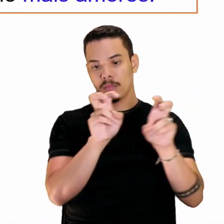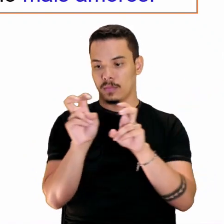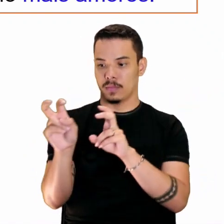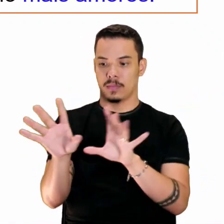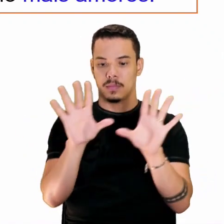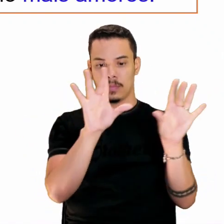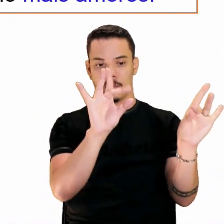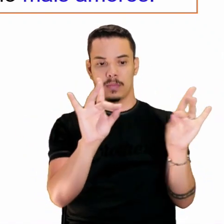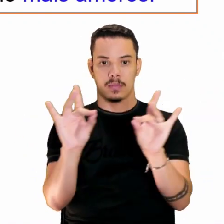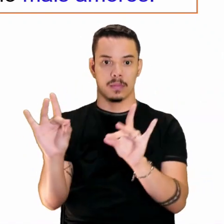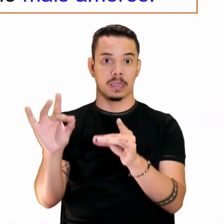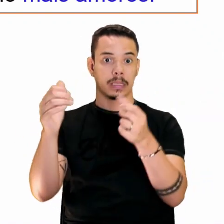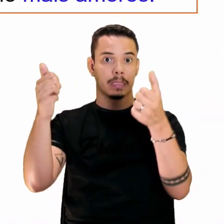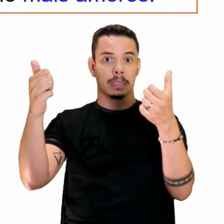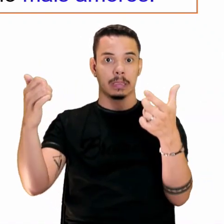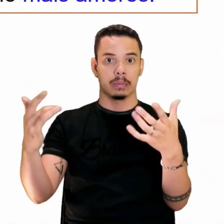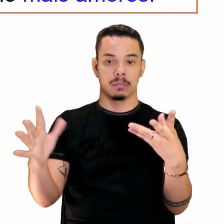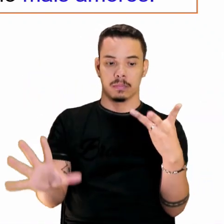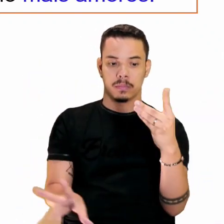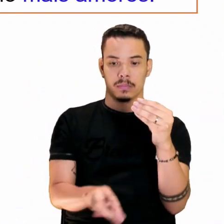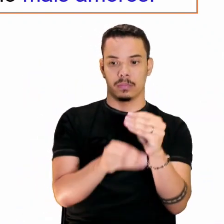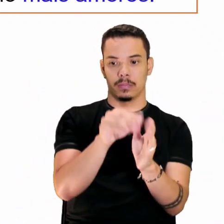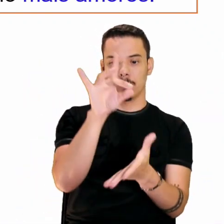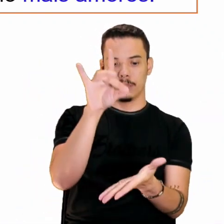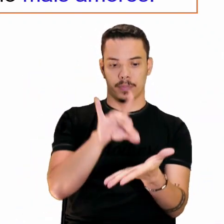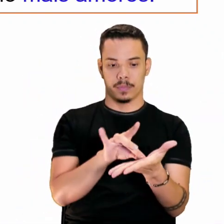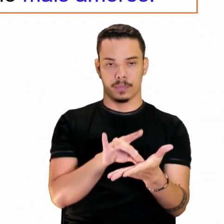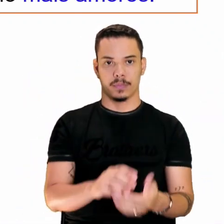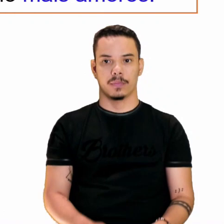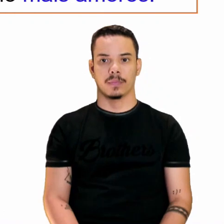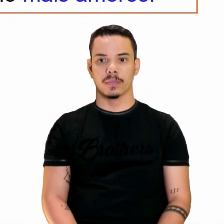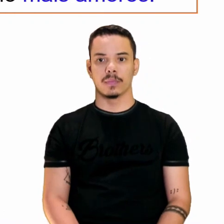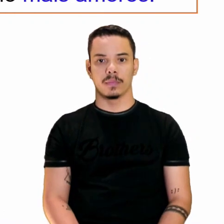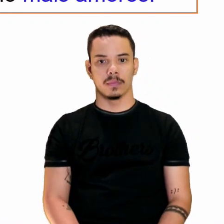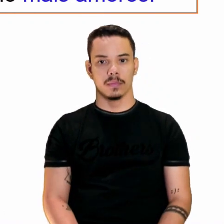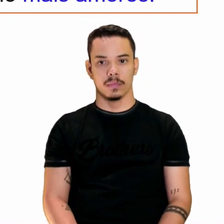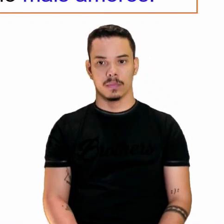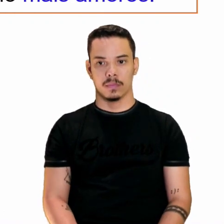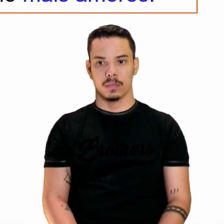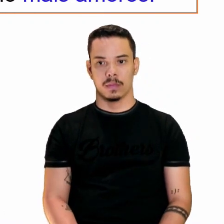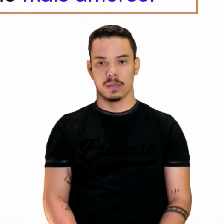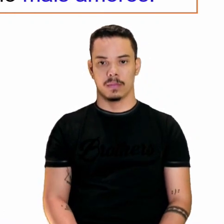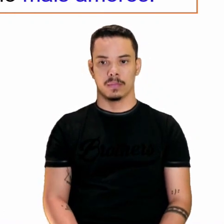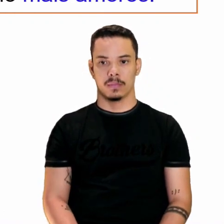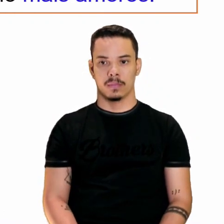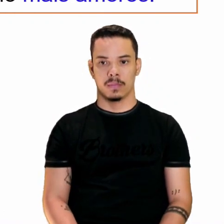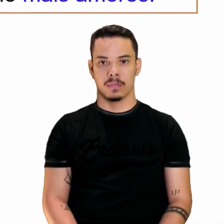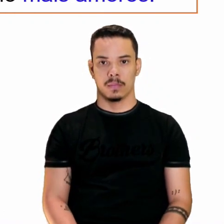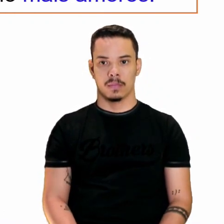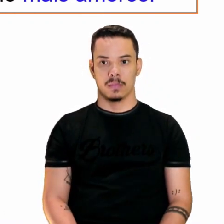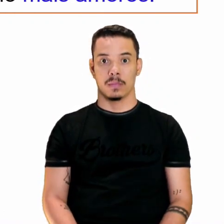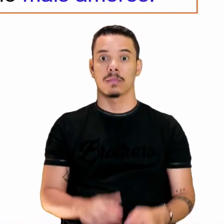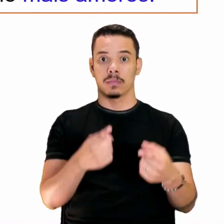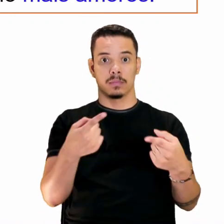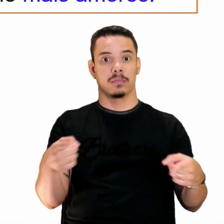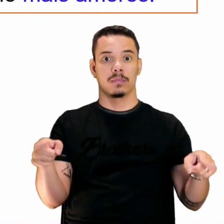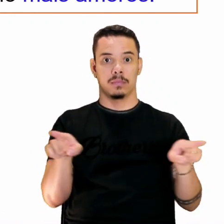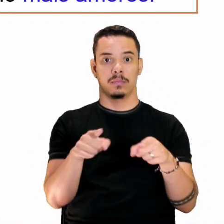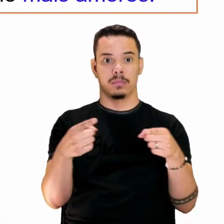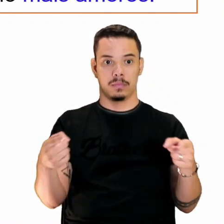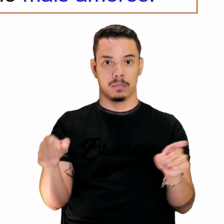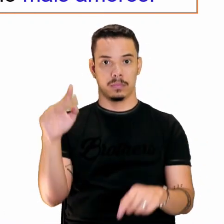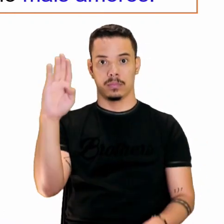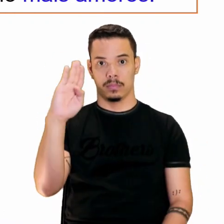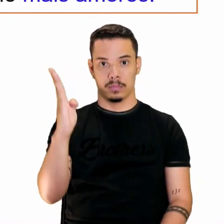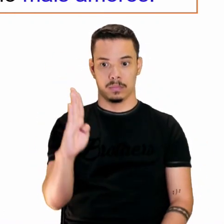explicando aí o texto original de Gonçalves Dias, Canção do Exílio. E aqui, olha só, nós temos o hino nacional, que